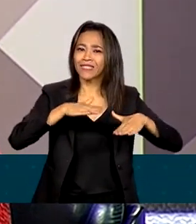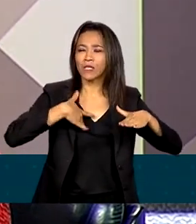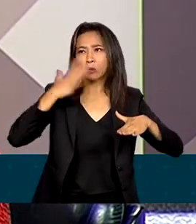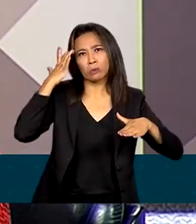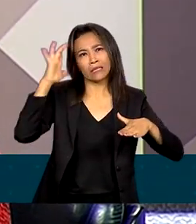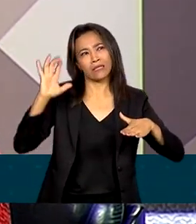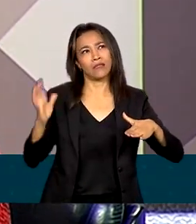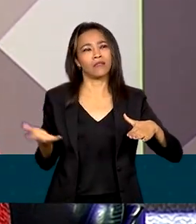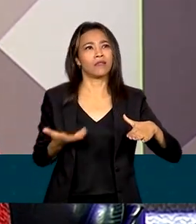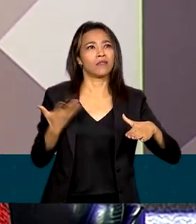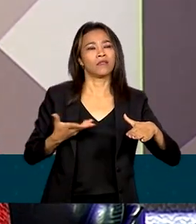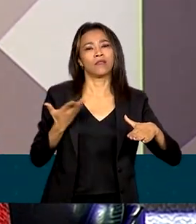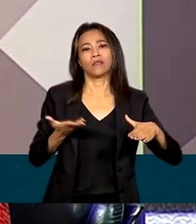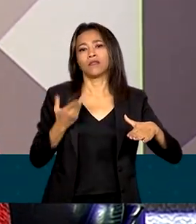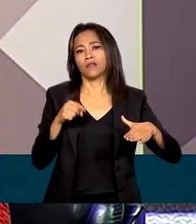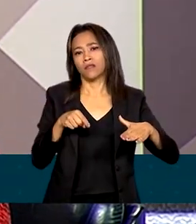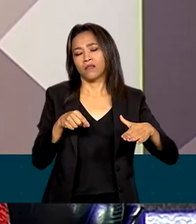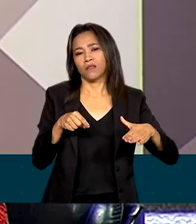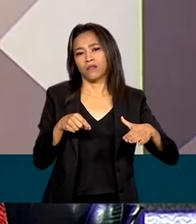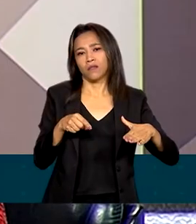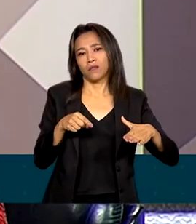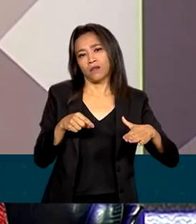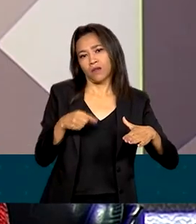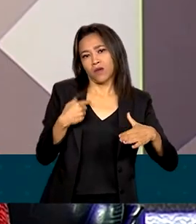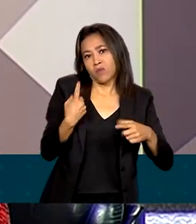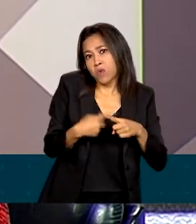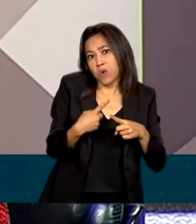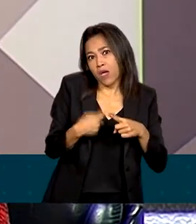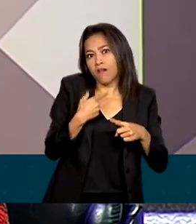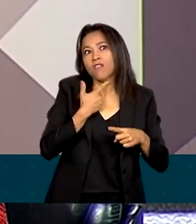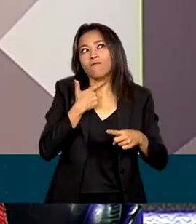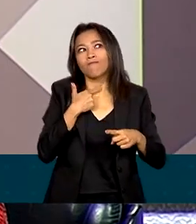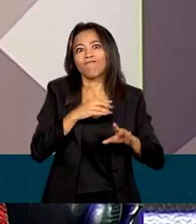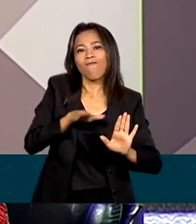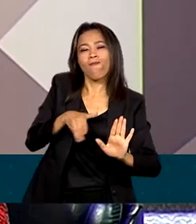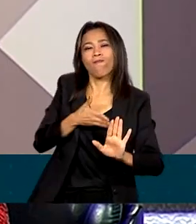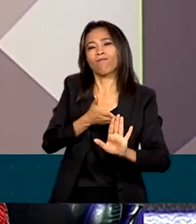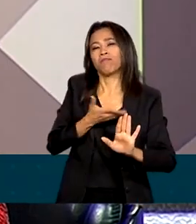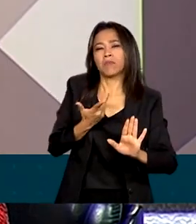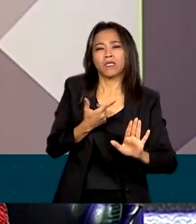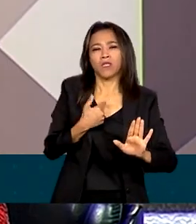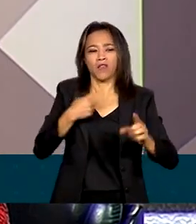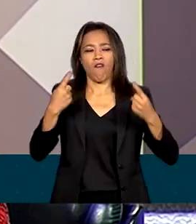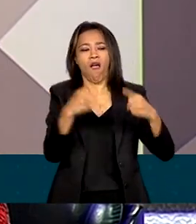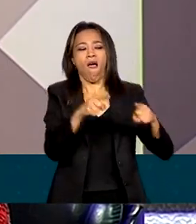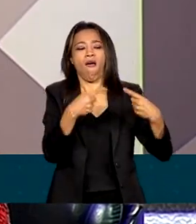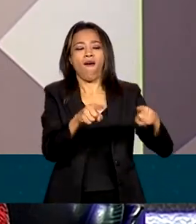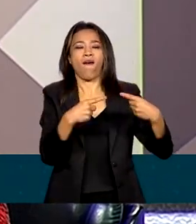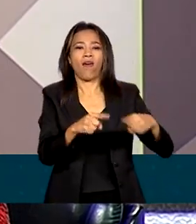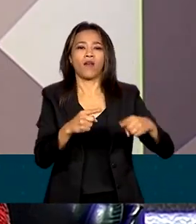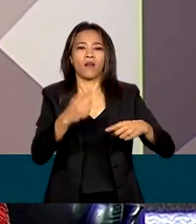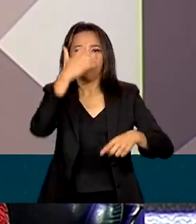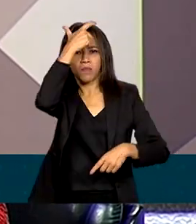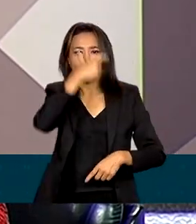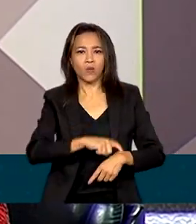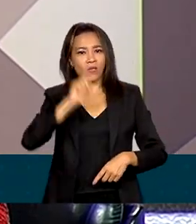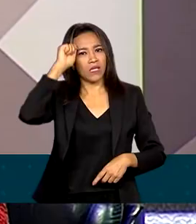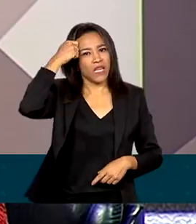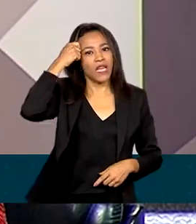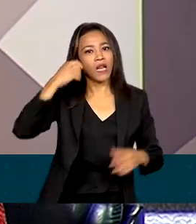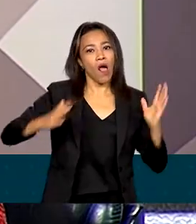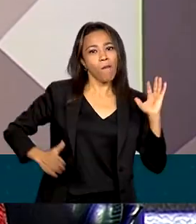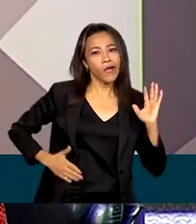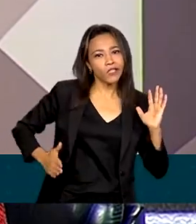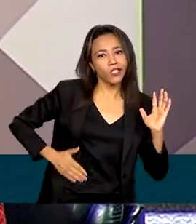obrigatoriamente ou não, se porque querem ou não, se referem a pessoas negras como bandido tal